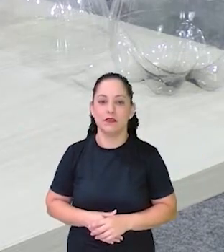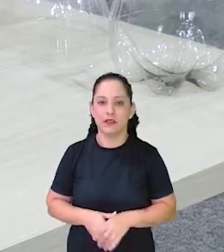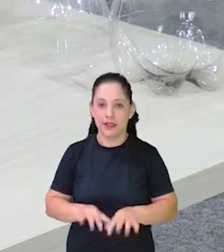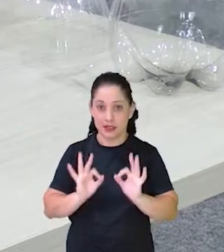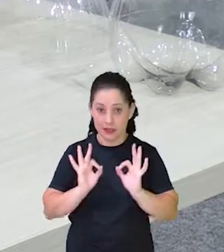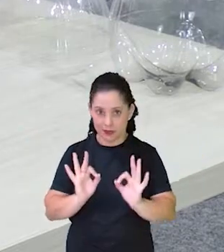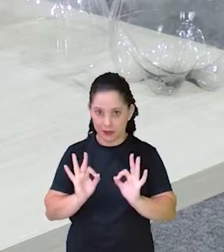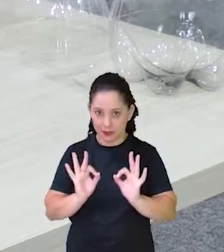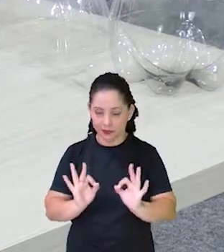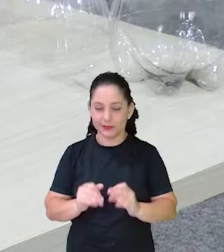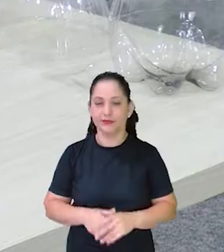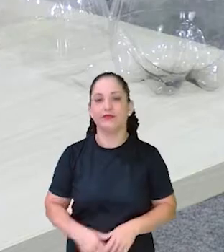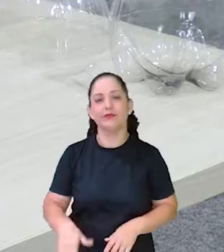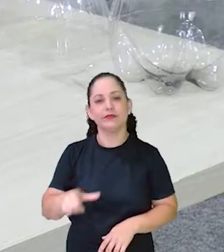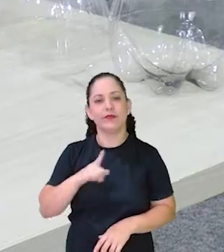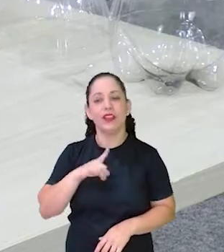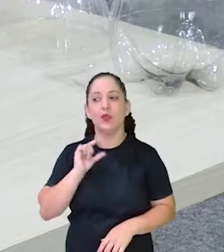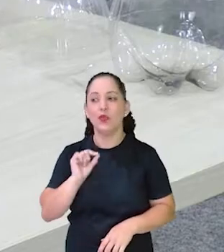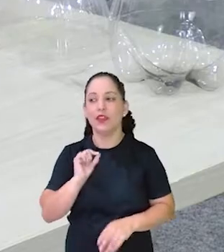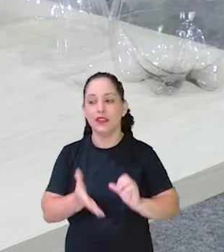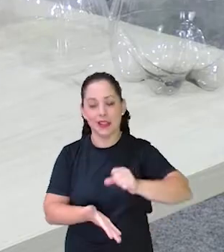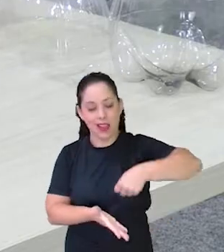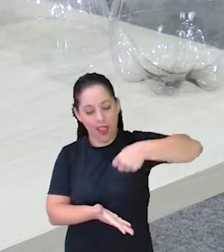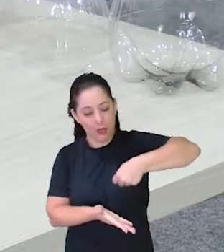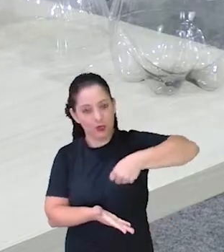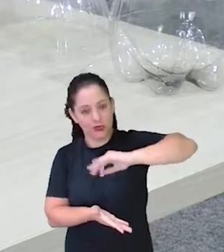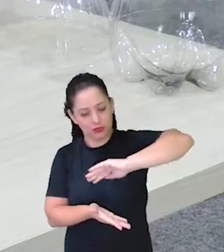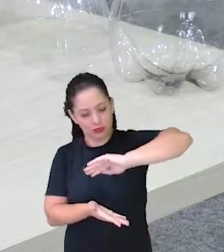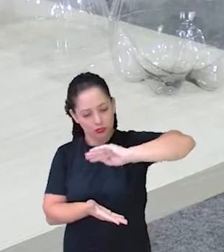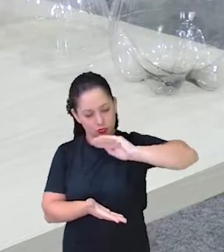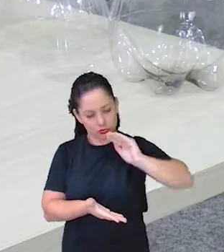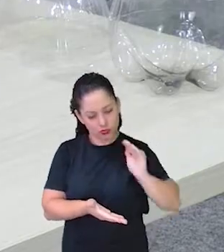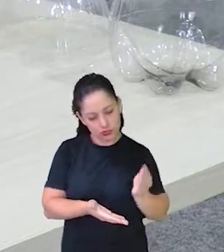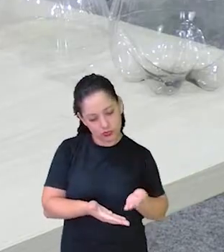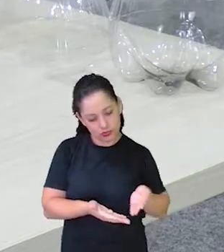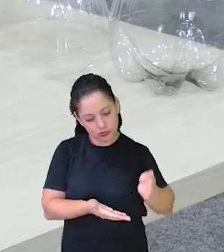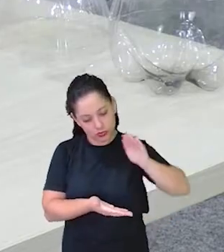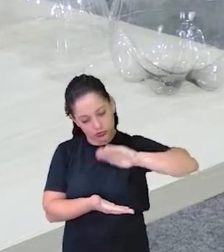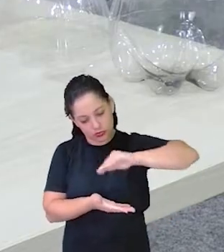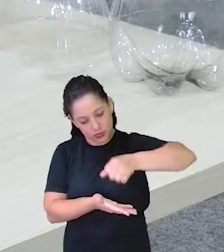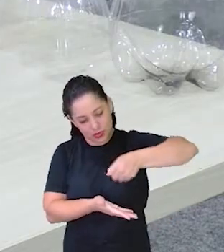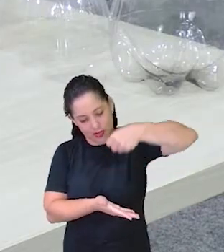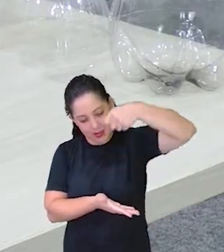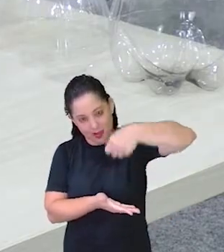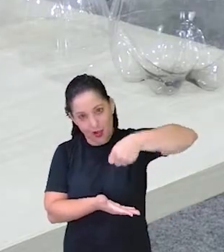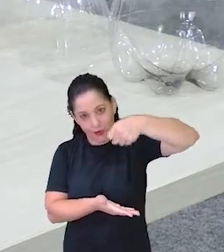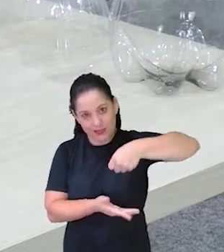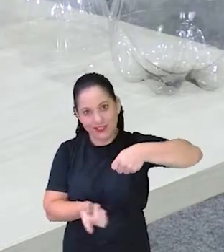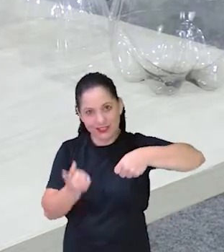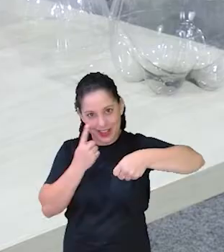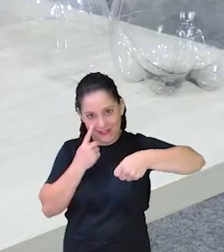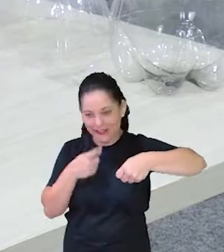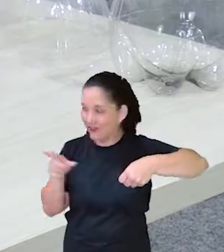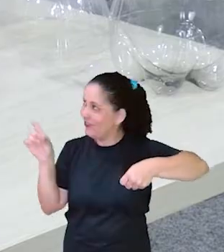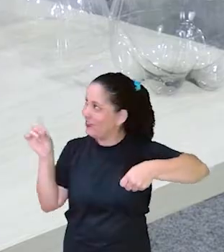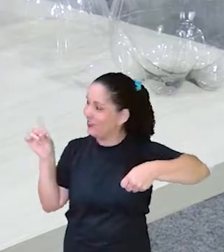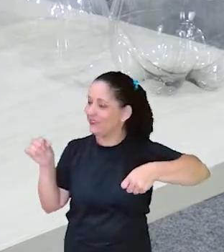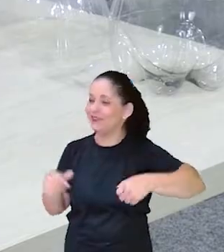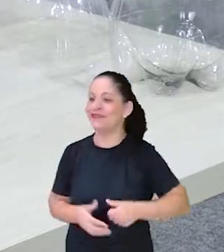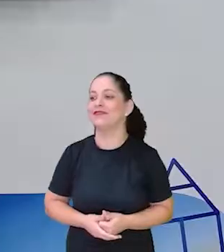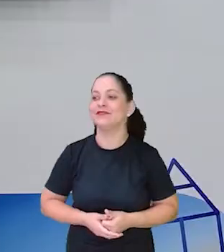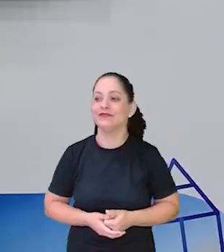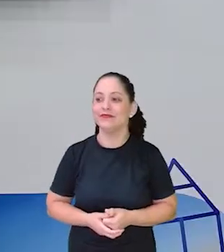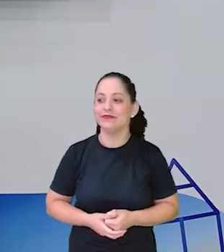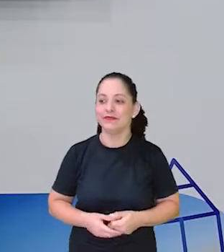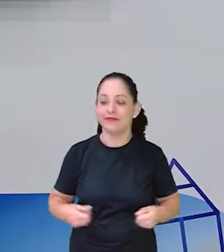Certo? Então você tem aqui A alça Da sua cestinha Olha aí Tá dando pra ver aí ó Cestinha e sua